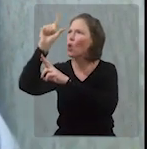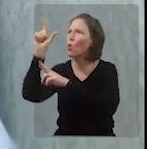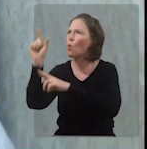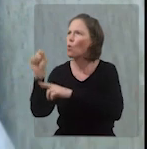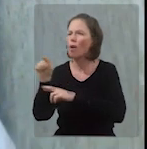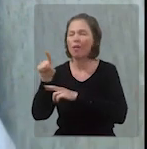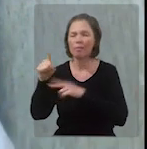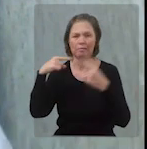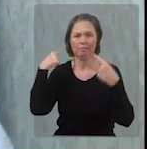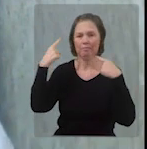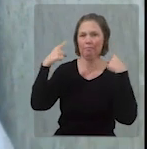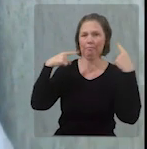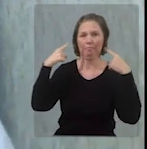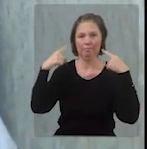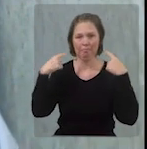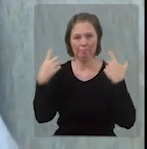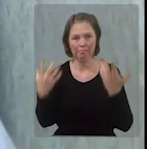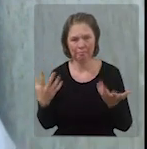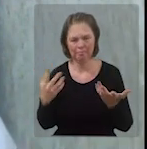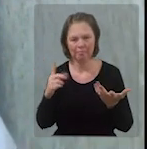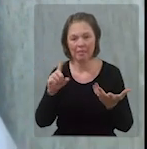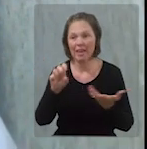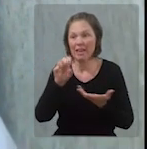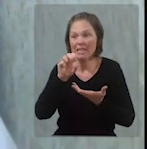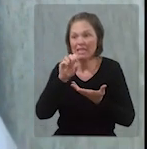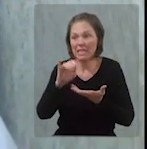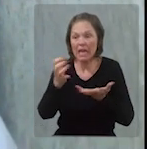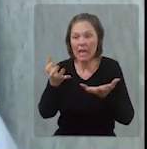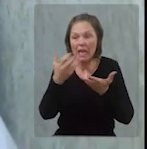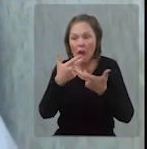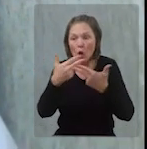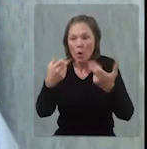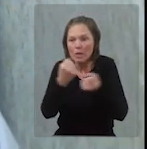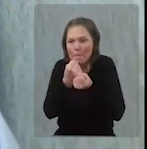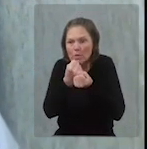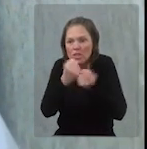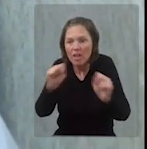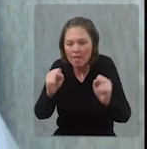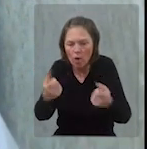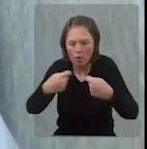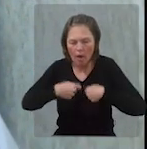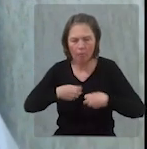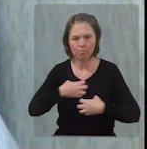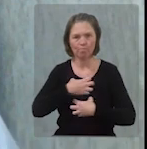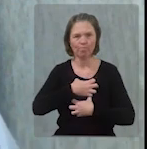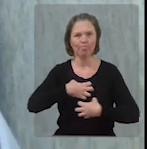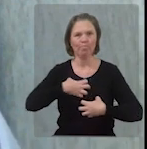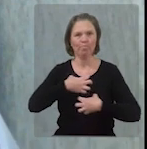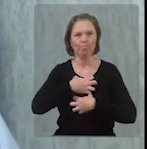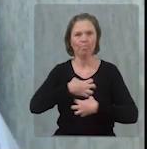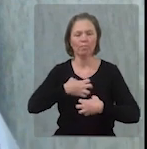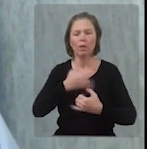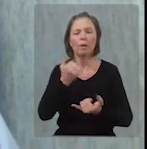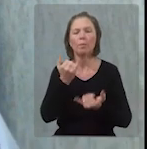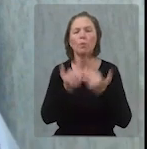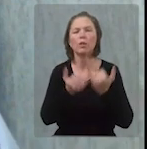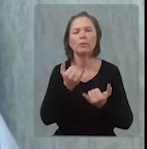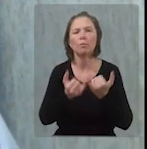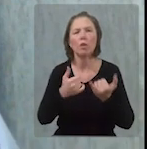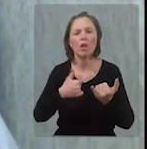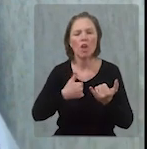esforçar-se pelo impossível. Isso deixa a pessoa amargurada, aflita, desesperada. Por exemplo,